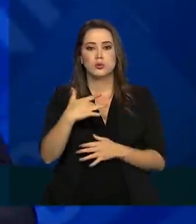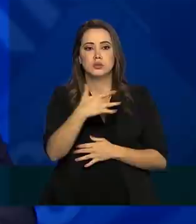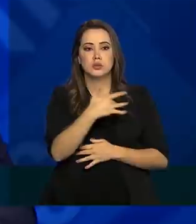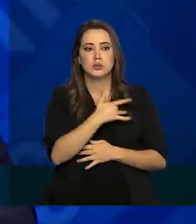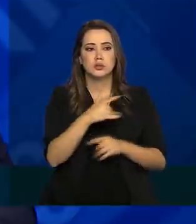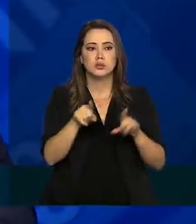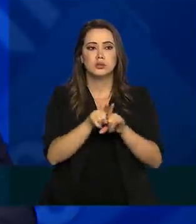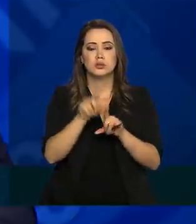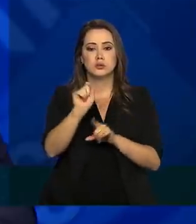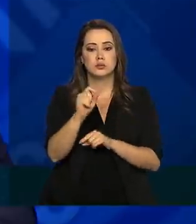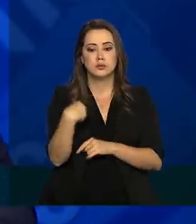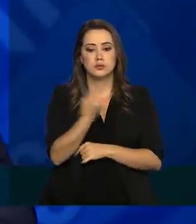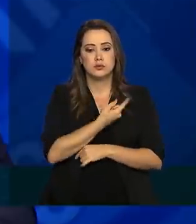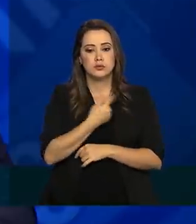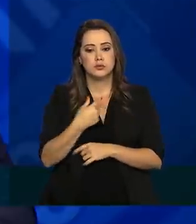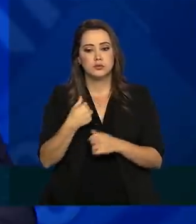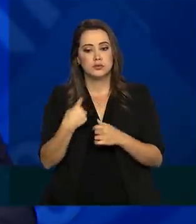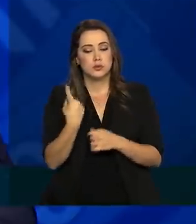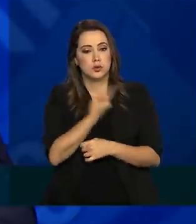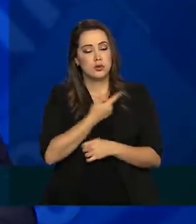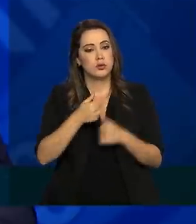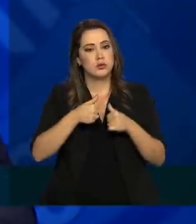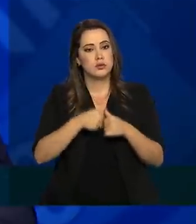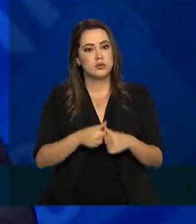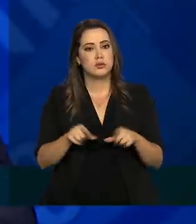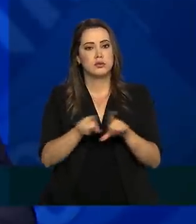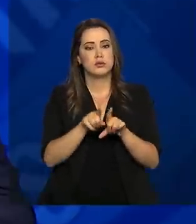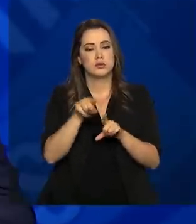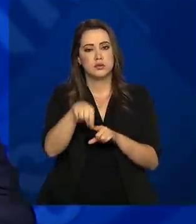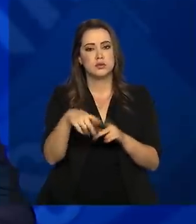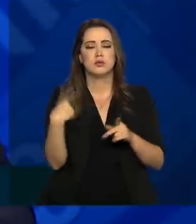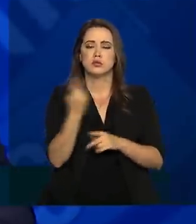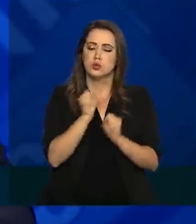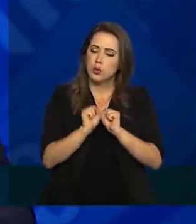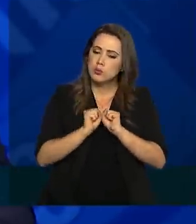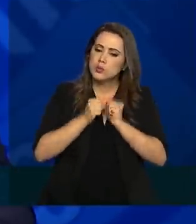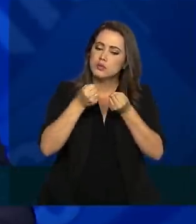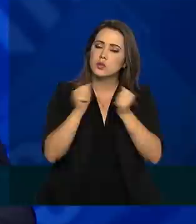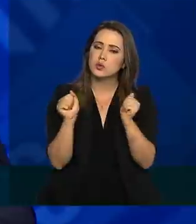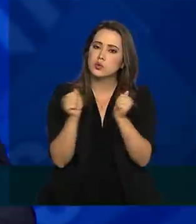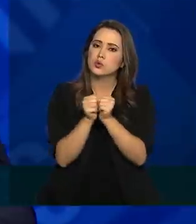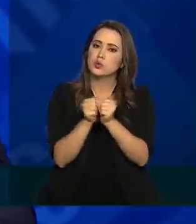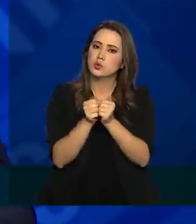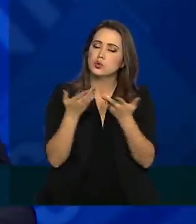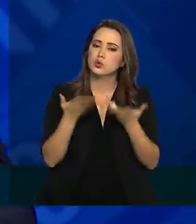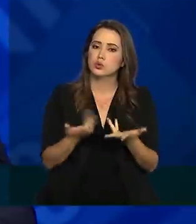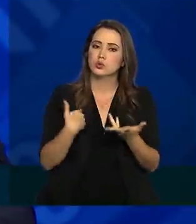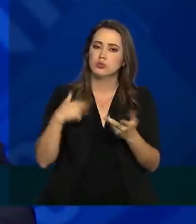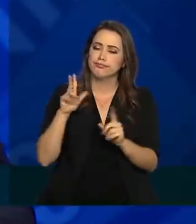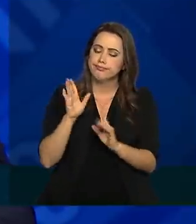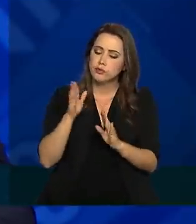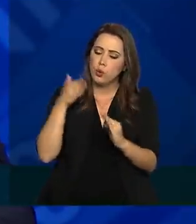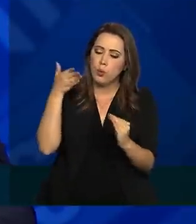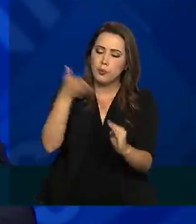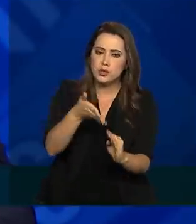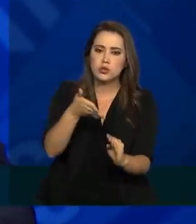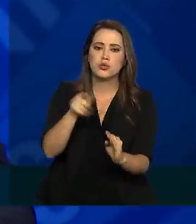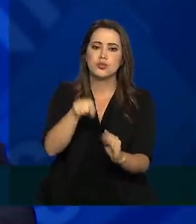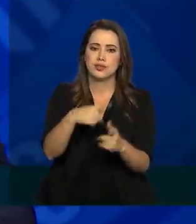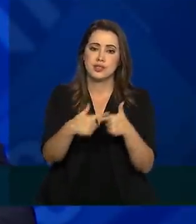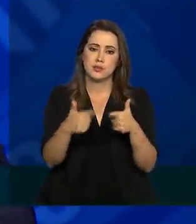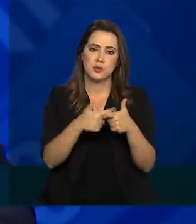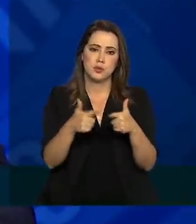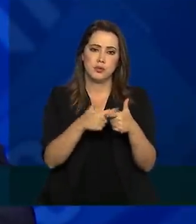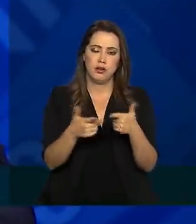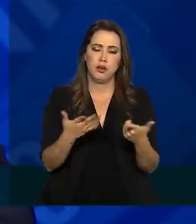Nós estamos, realmente não estamos poupando esforços para atacar esse problema em todas as